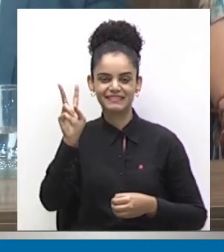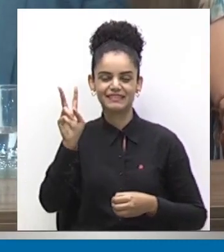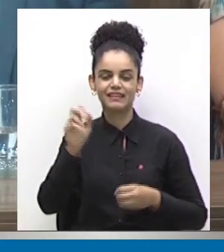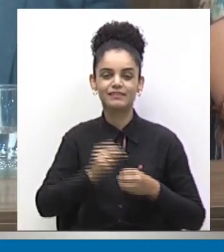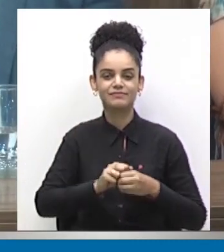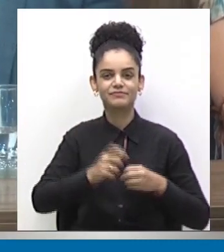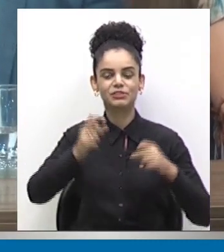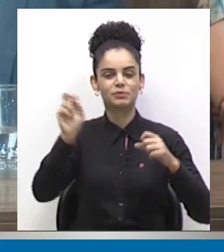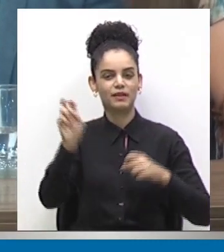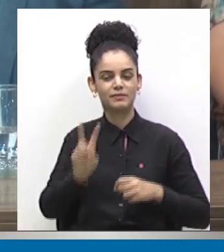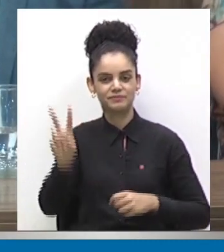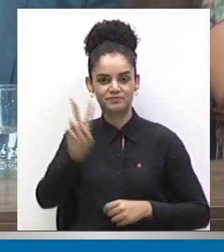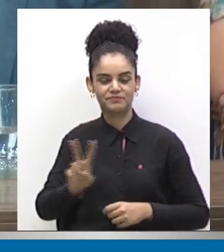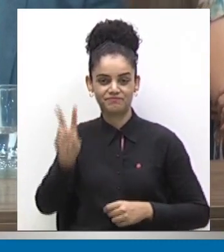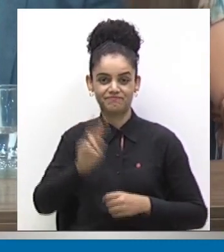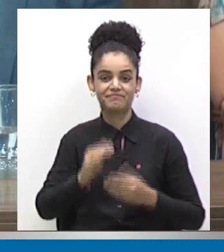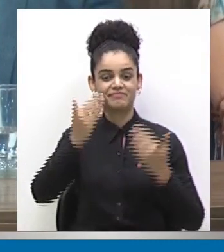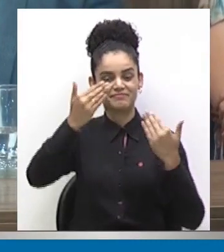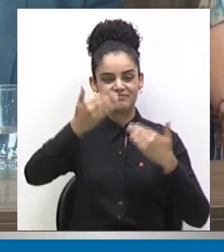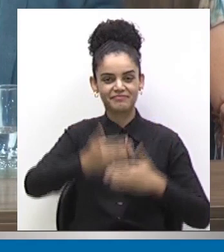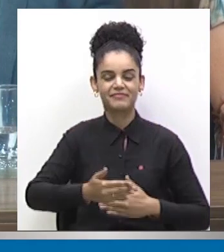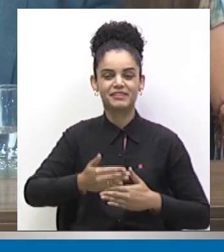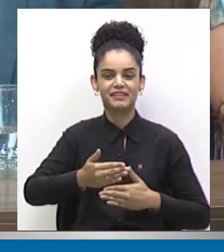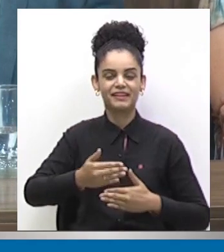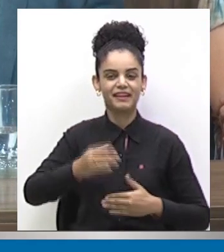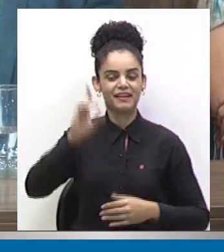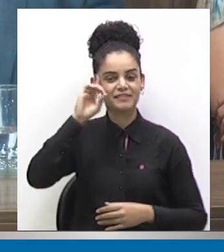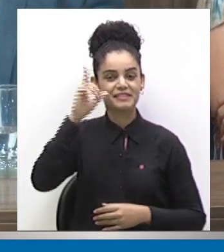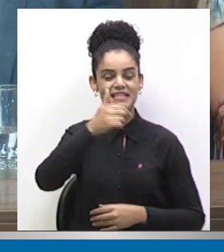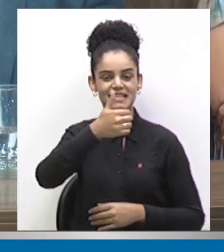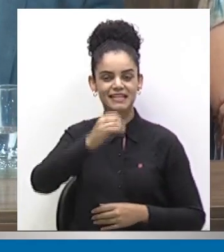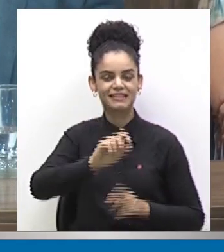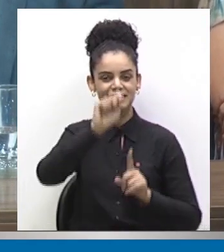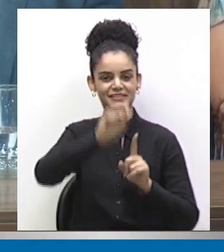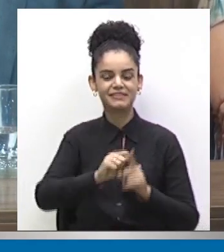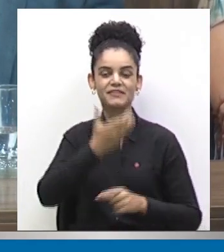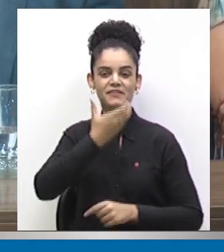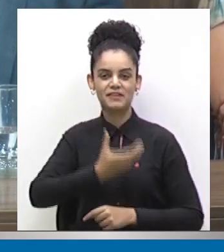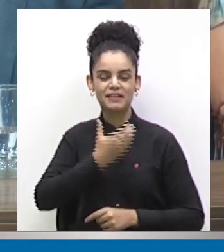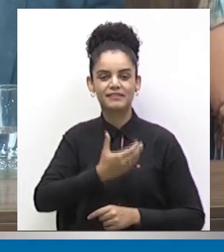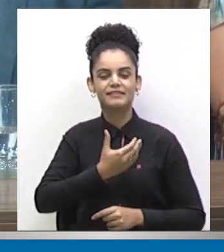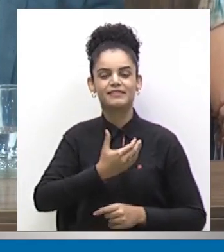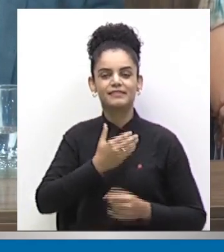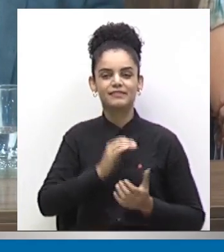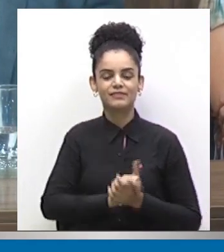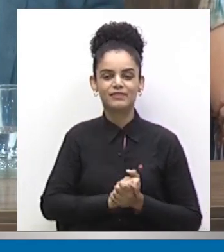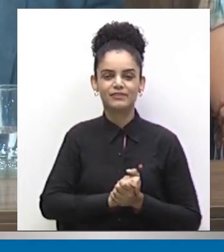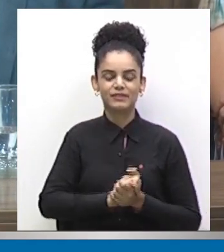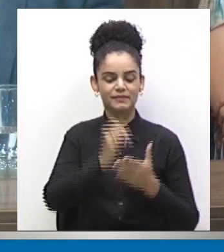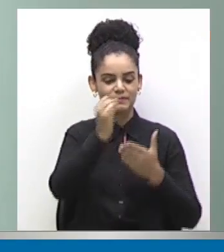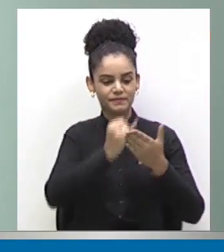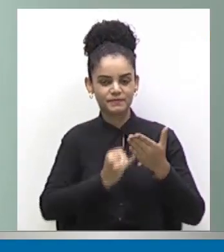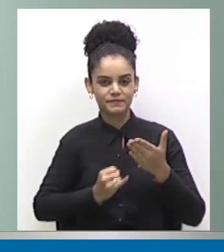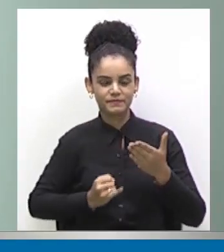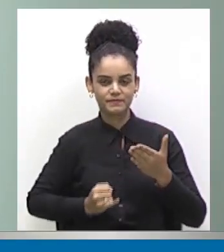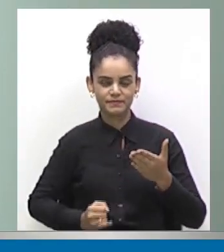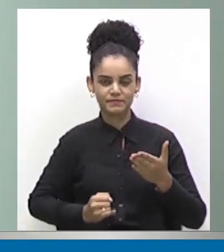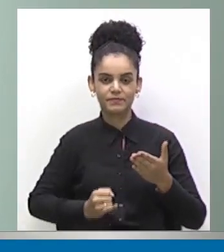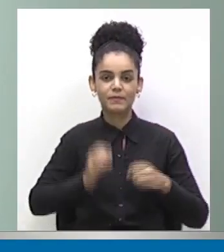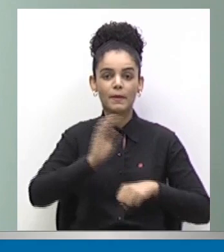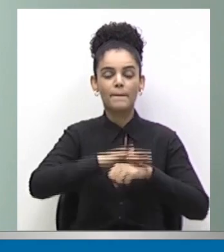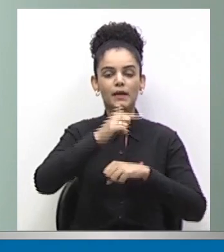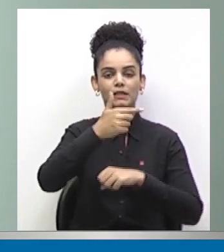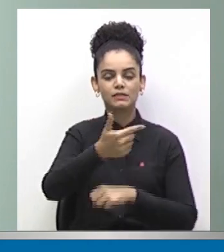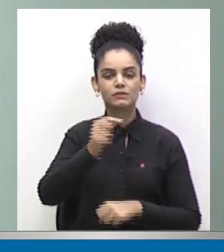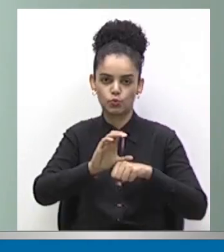provas estão marcadas para o dia 10 de dezembro e as inscrições se iniciam já na próxima semana com a oferta de mais de 2